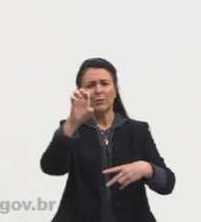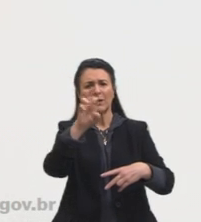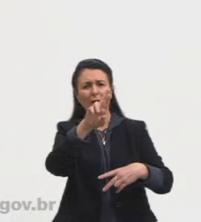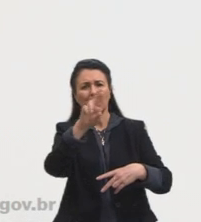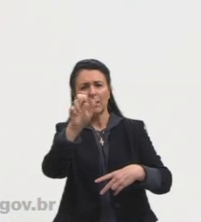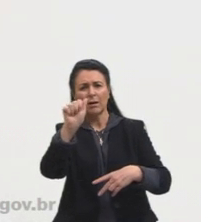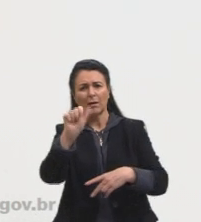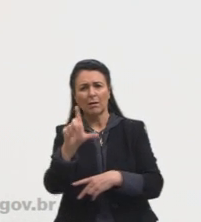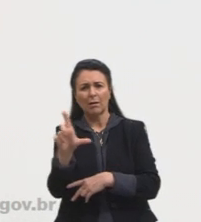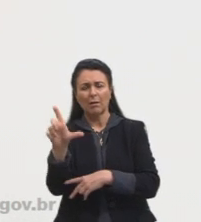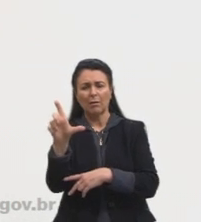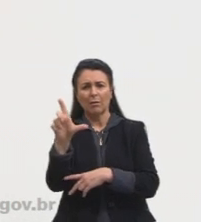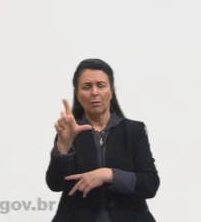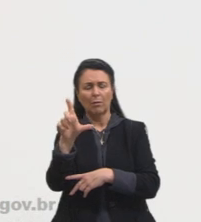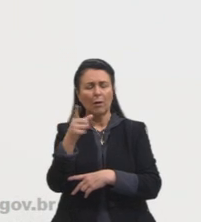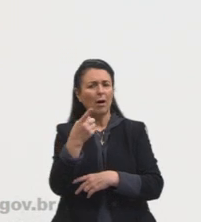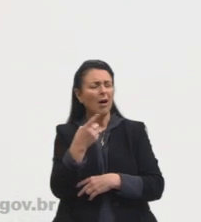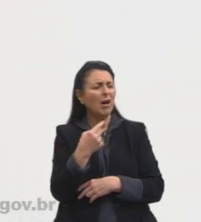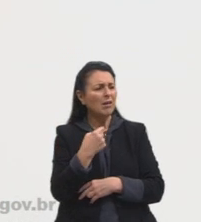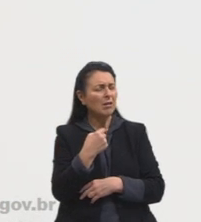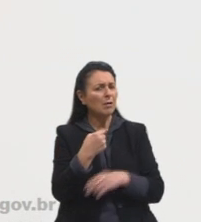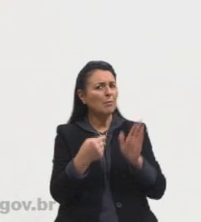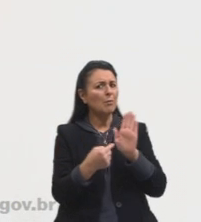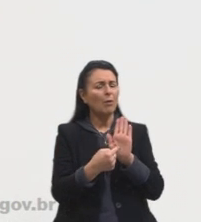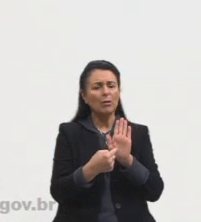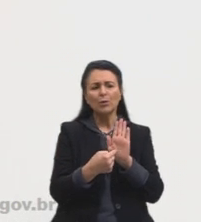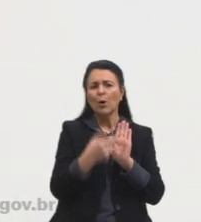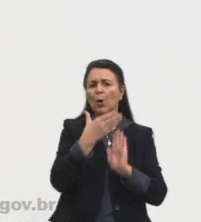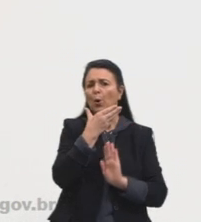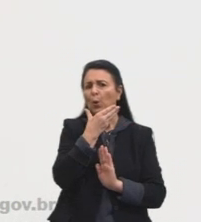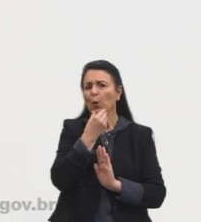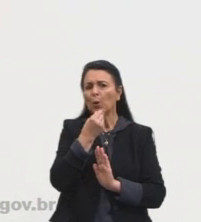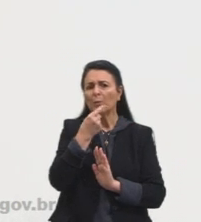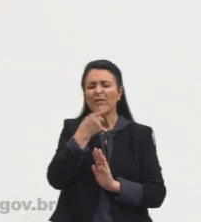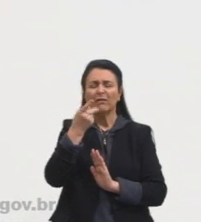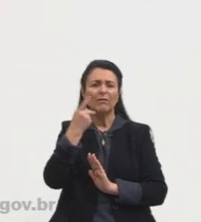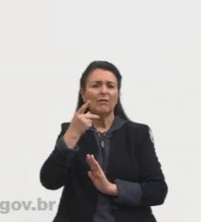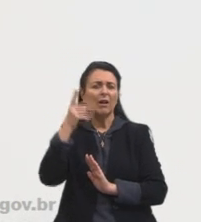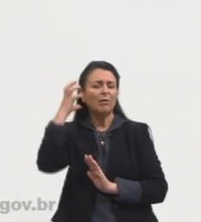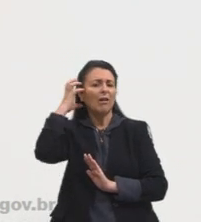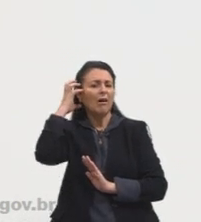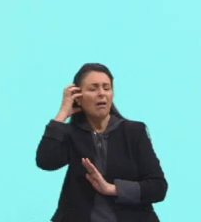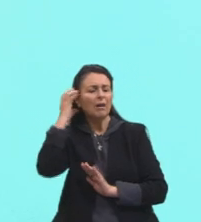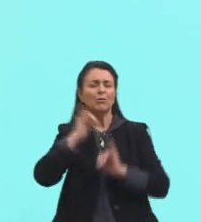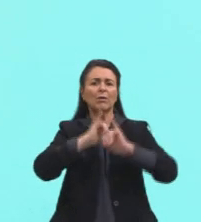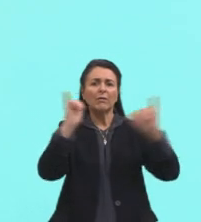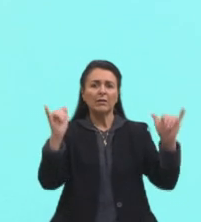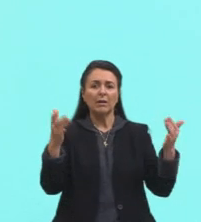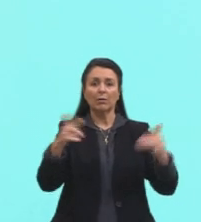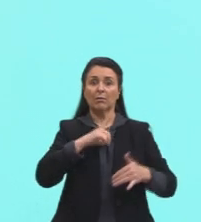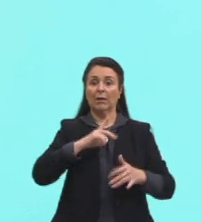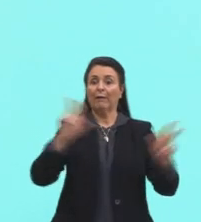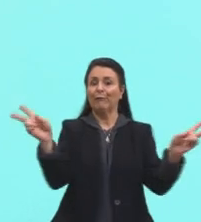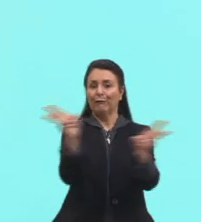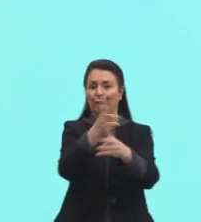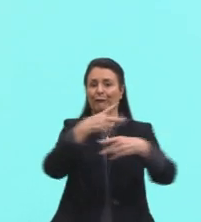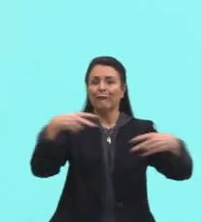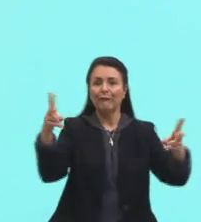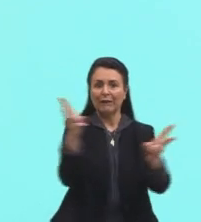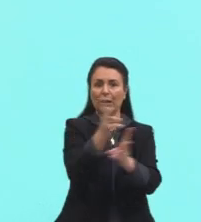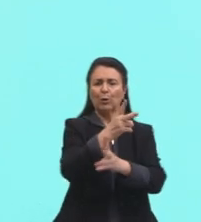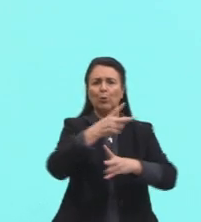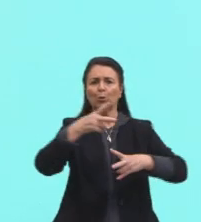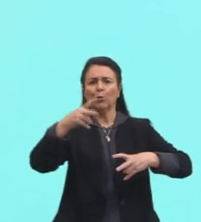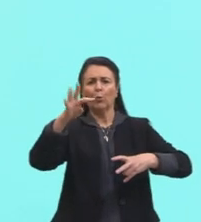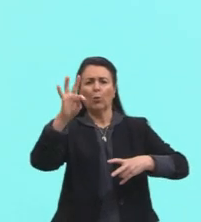aparece lá o cara da rádio e fala, ah, temos um vento terral, é justamente esse vento formado aí